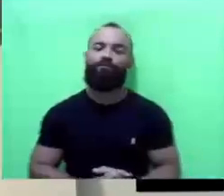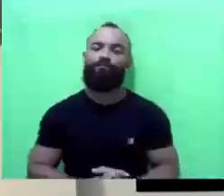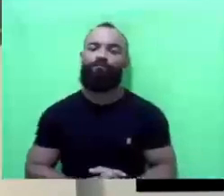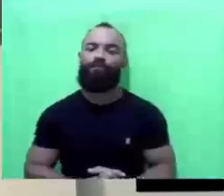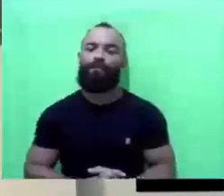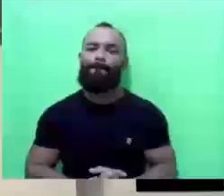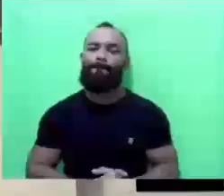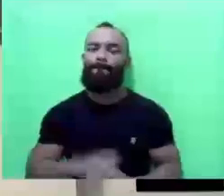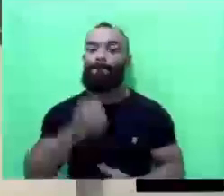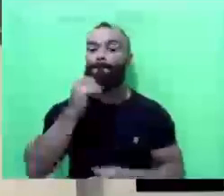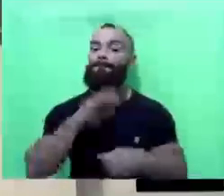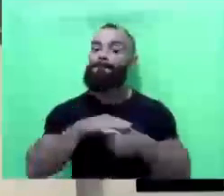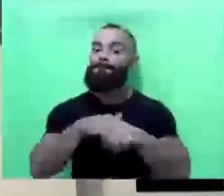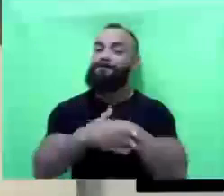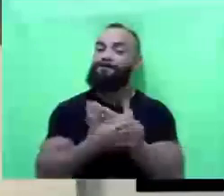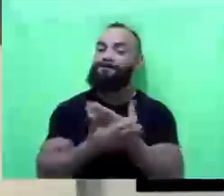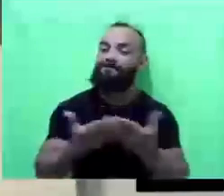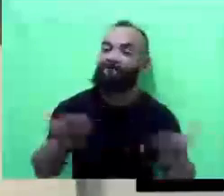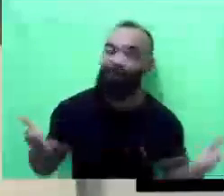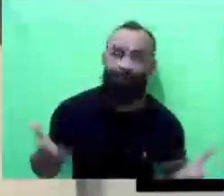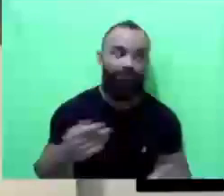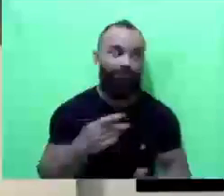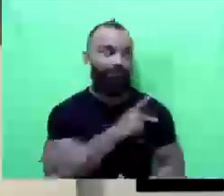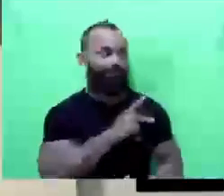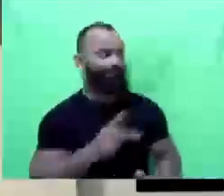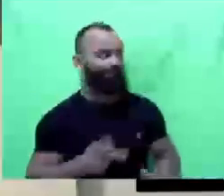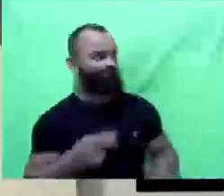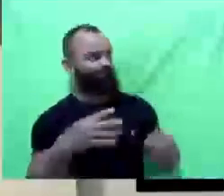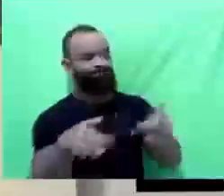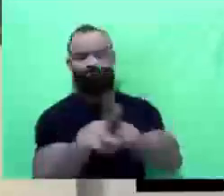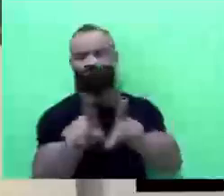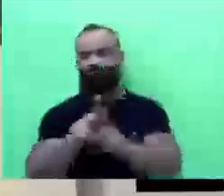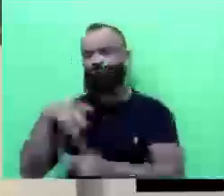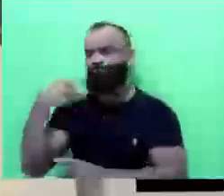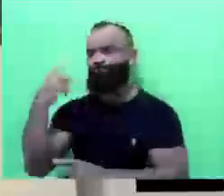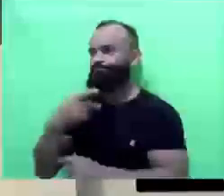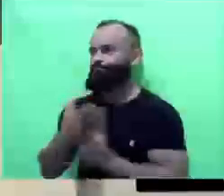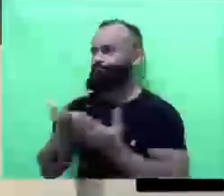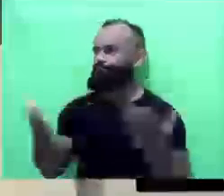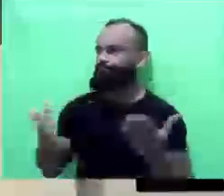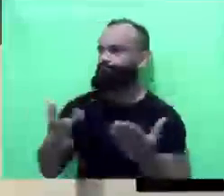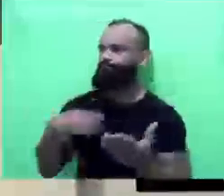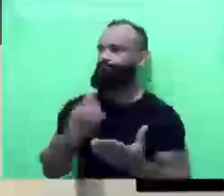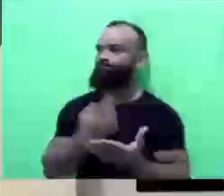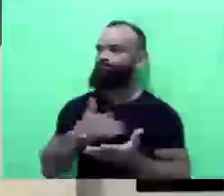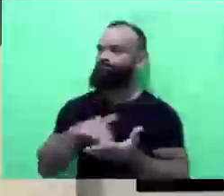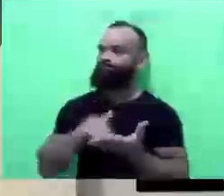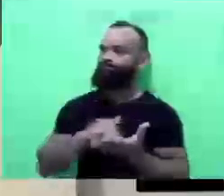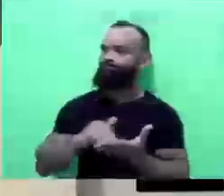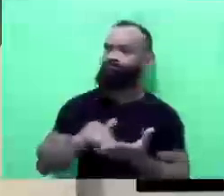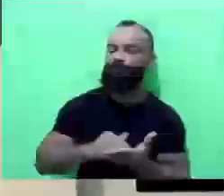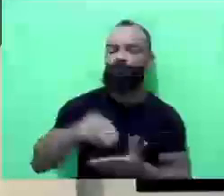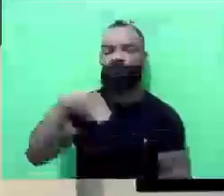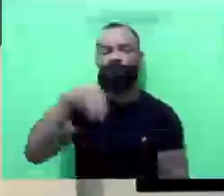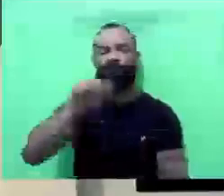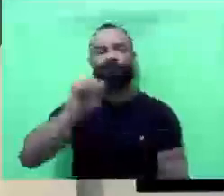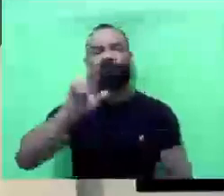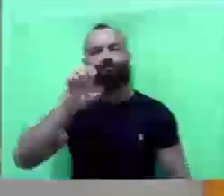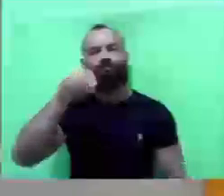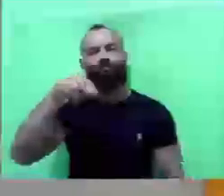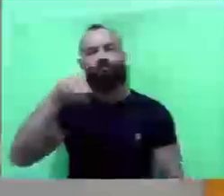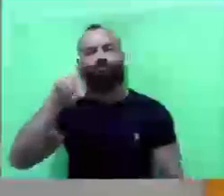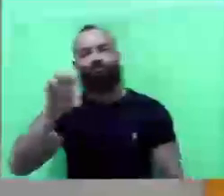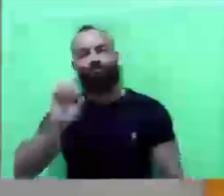Boa noite a todos, senhor presidente, demais vereadores, nosso secretário de governo, Marcondes, nosso amigo Tuquinha, senhor